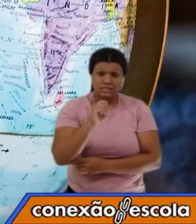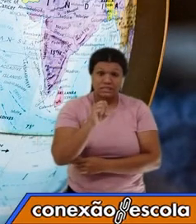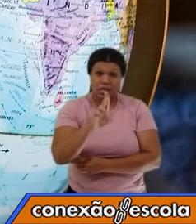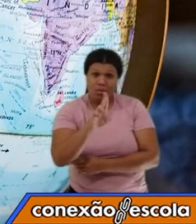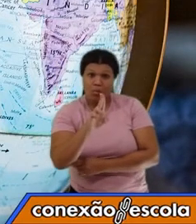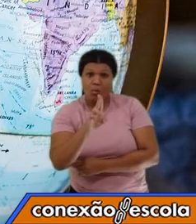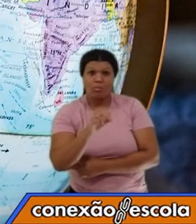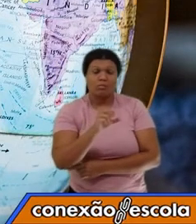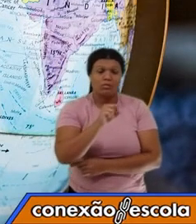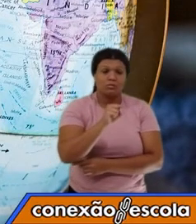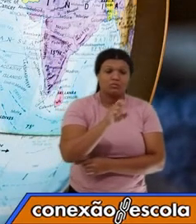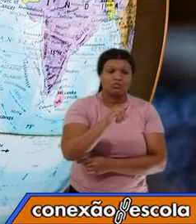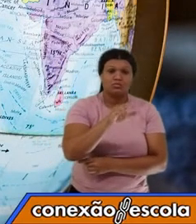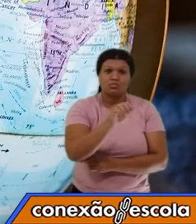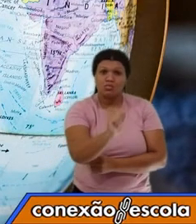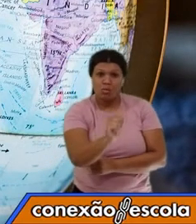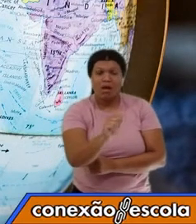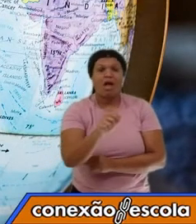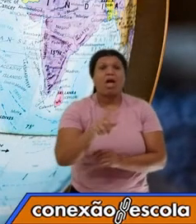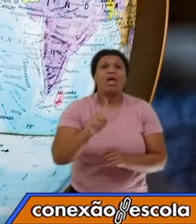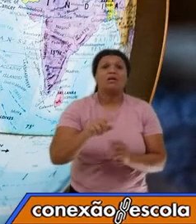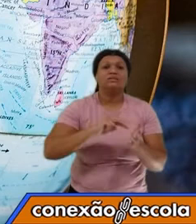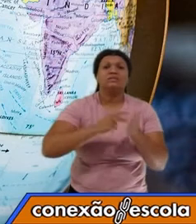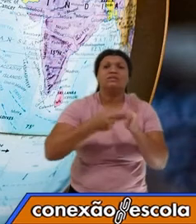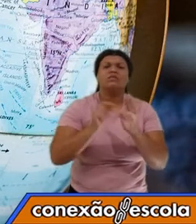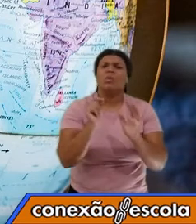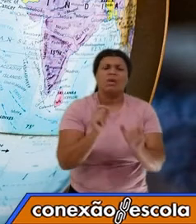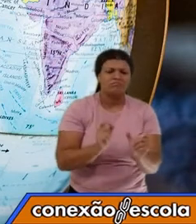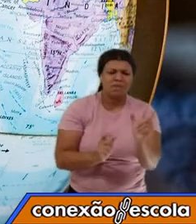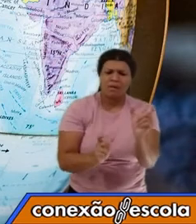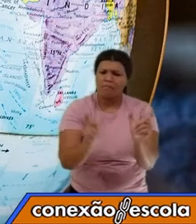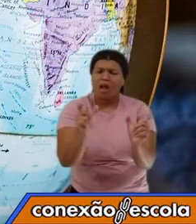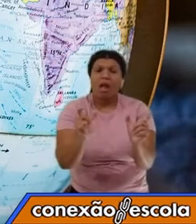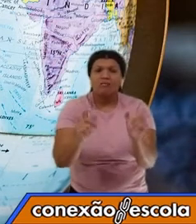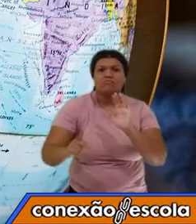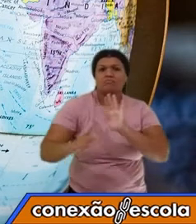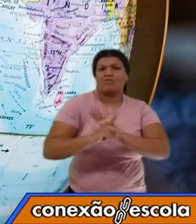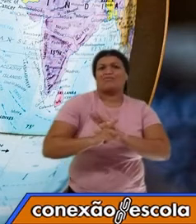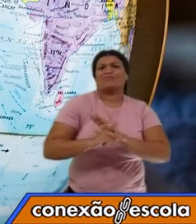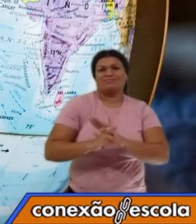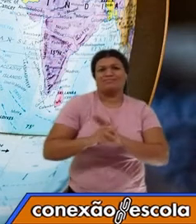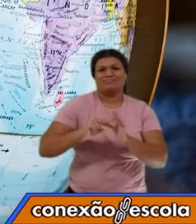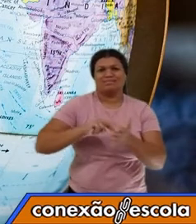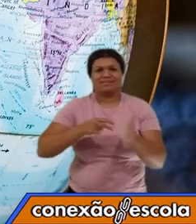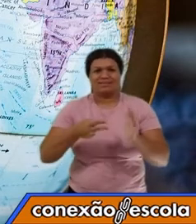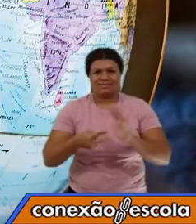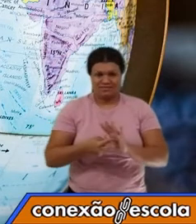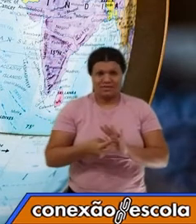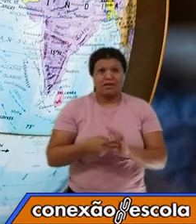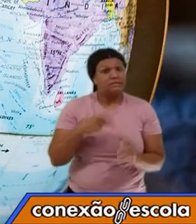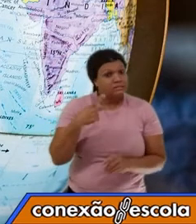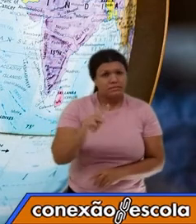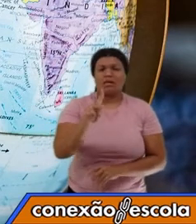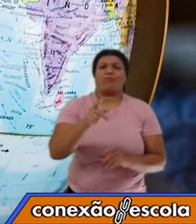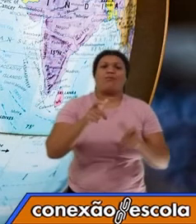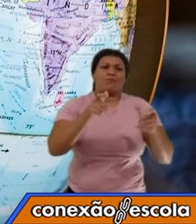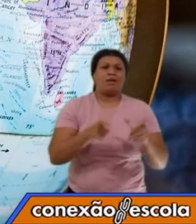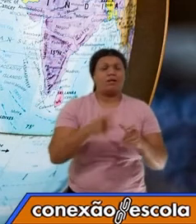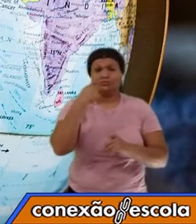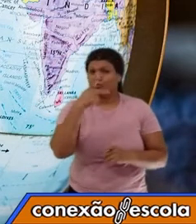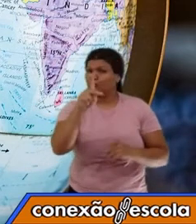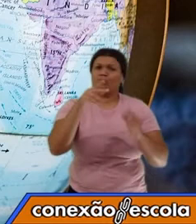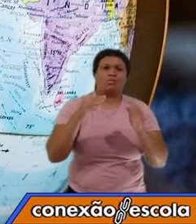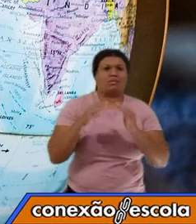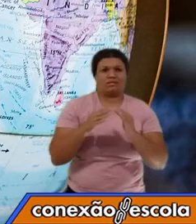o quê, gente? É lação de pertencimento. Entenderam? isso é o lugar. É o seu lugar, a sua